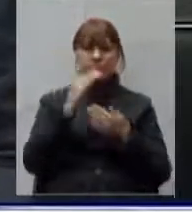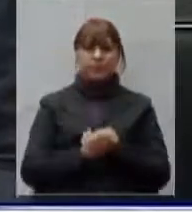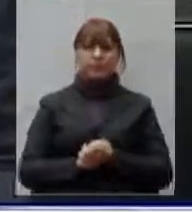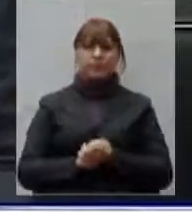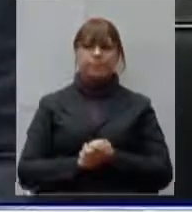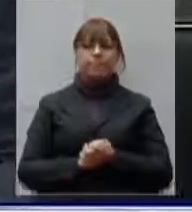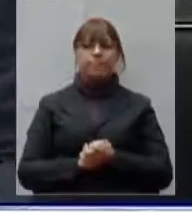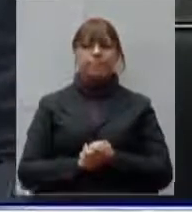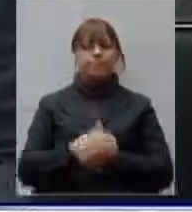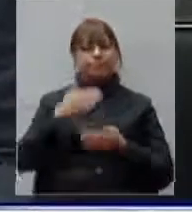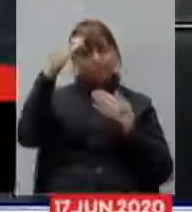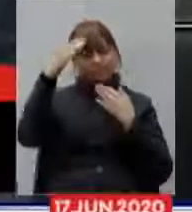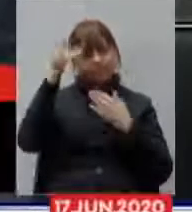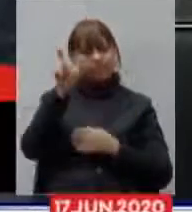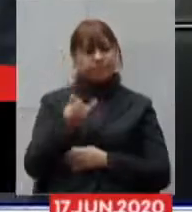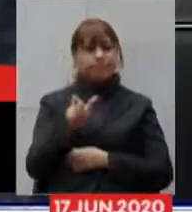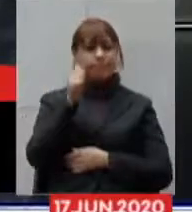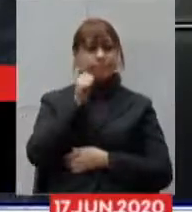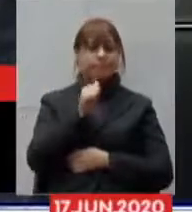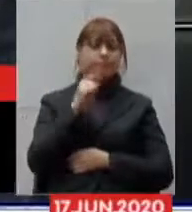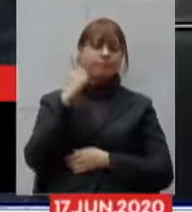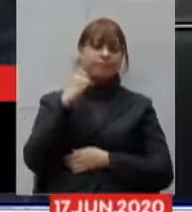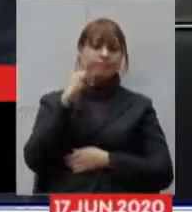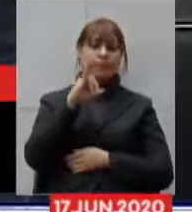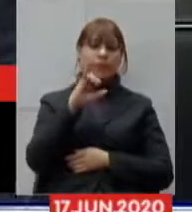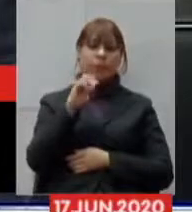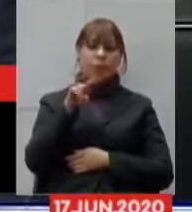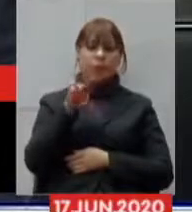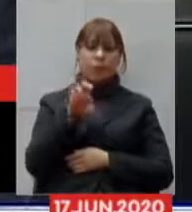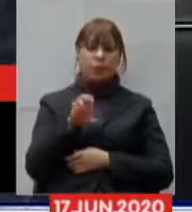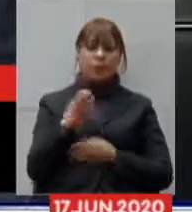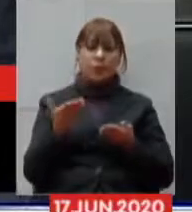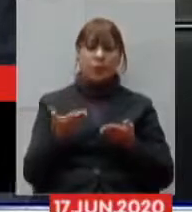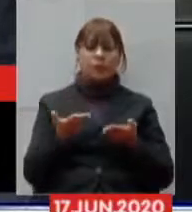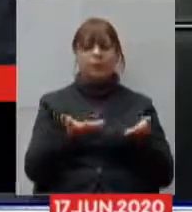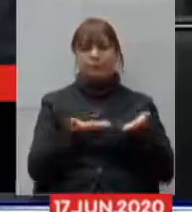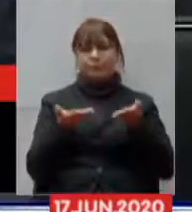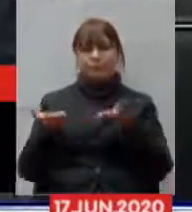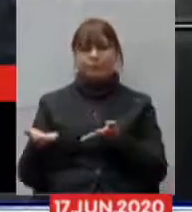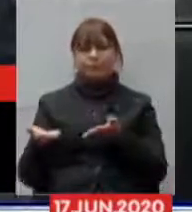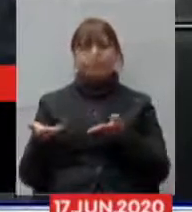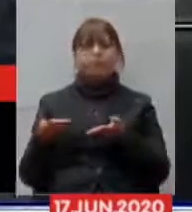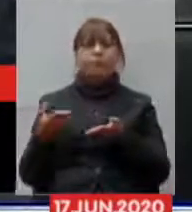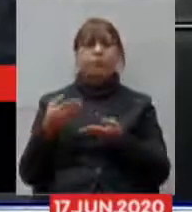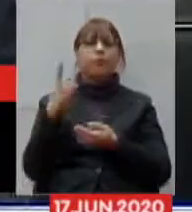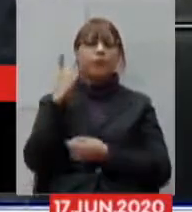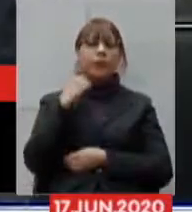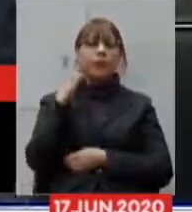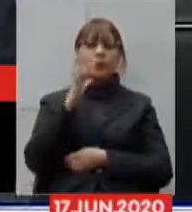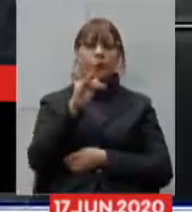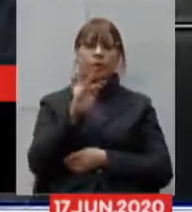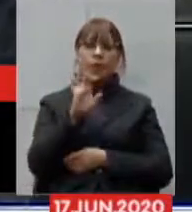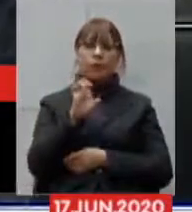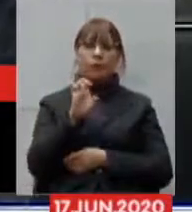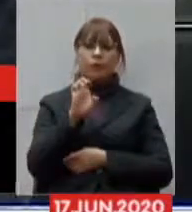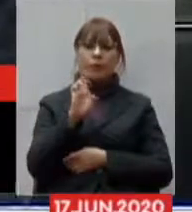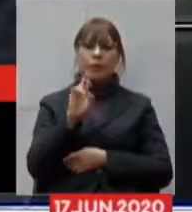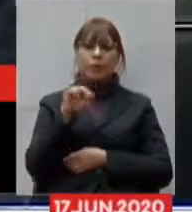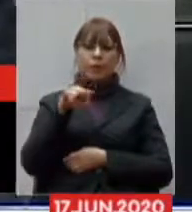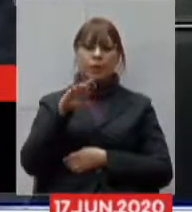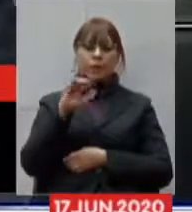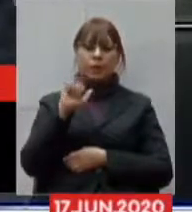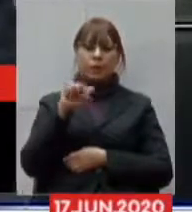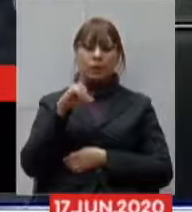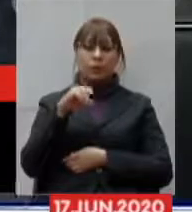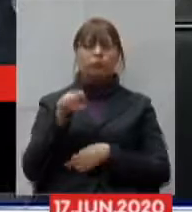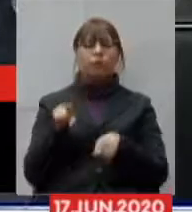que agradecemos deputada Ione neste momento então passamos a palavra para o deputado Fernando Pacheco também